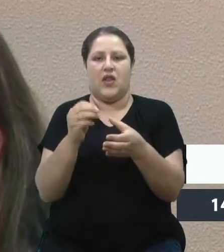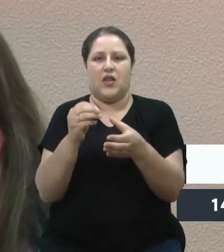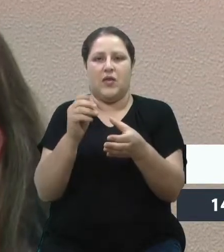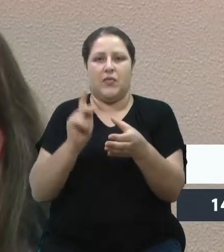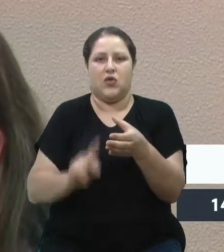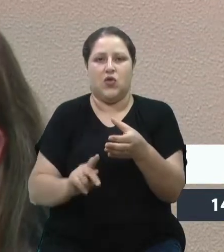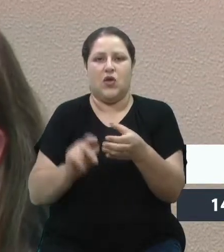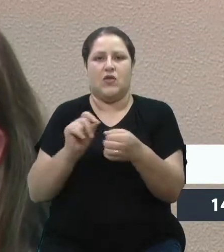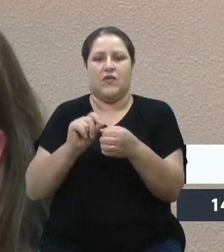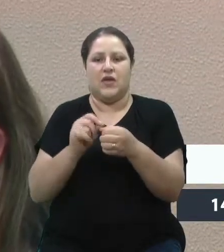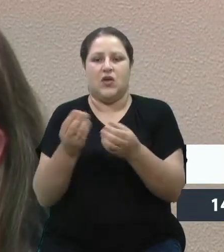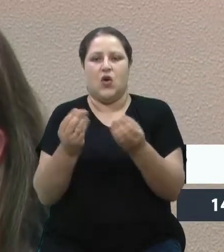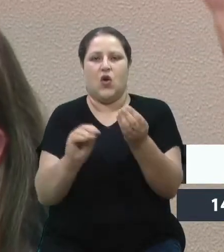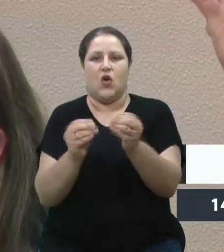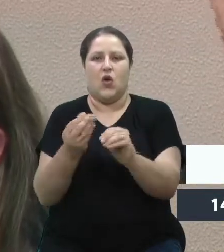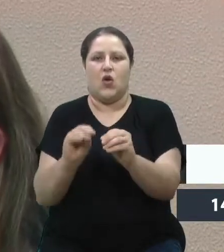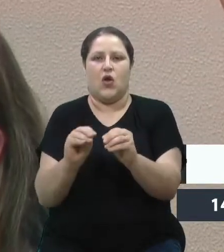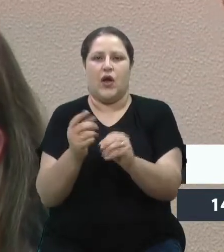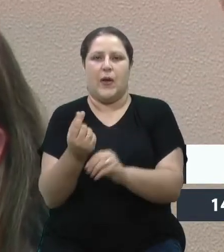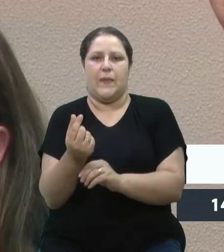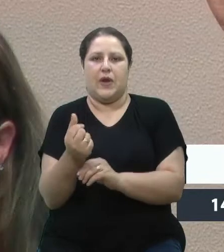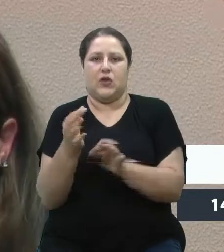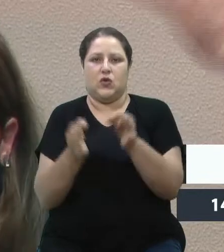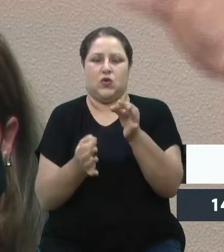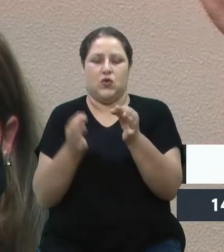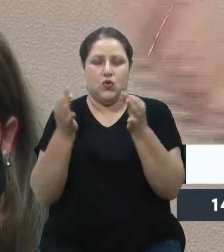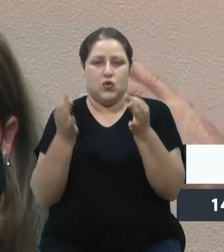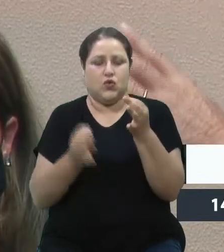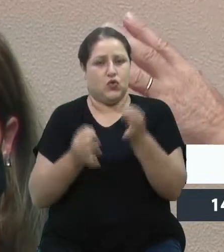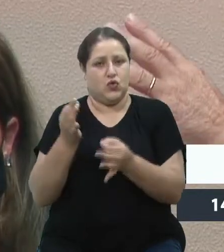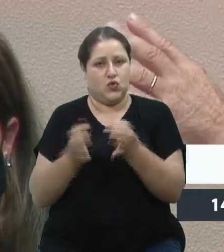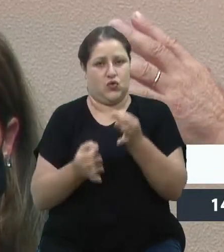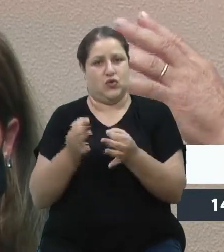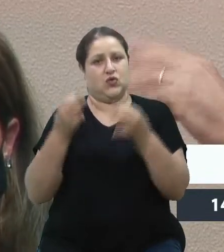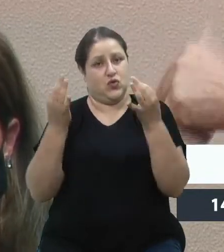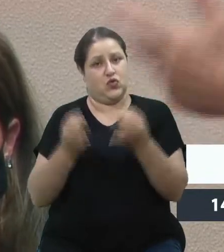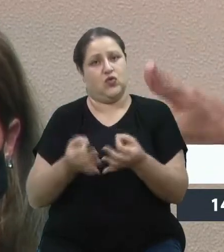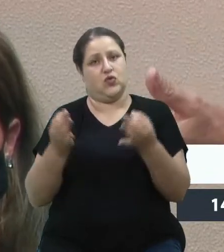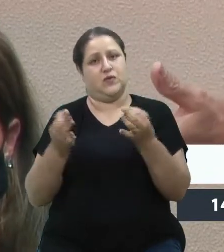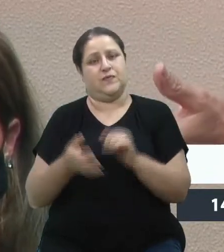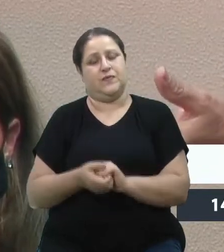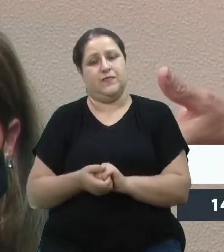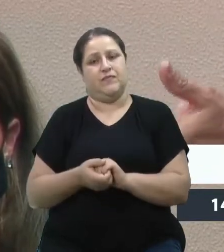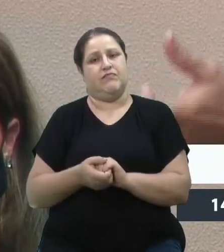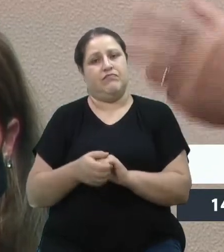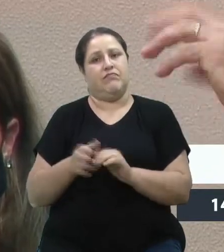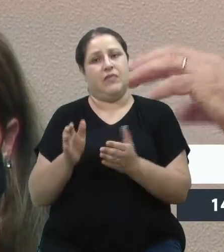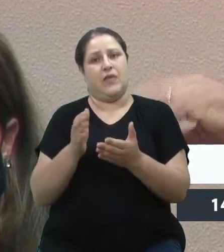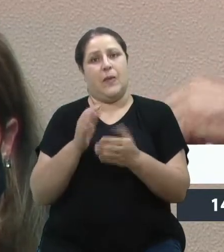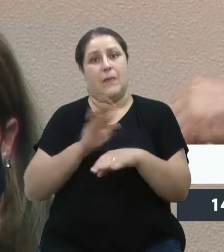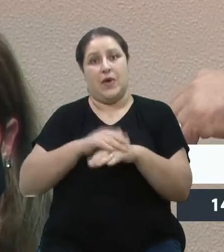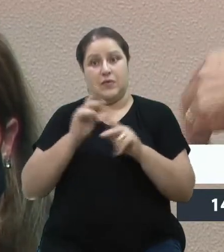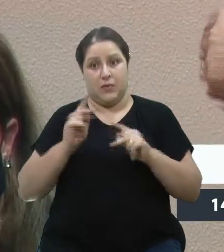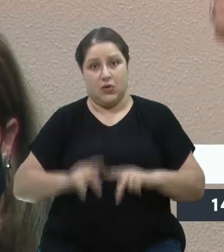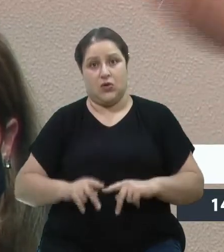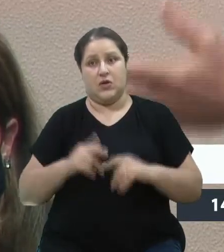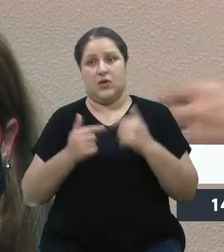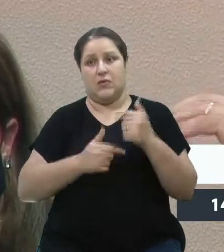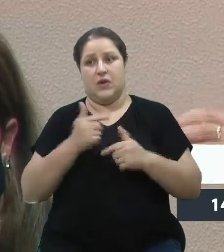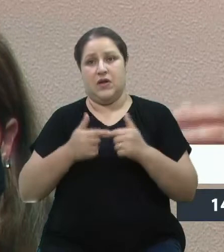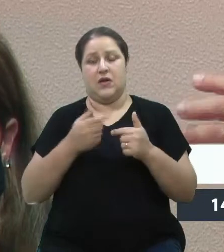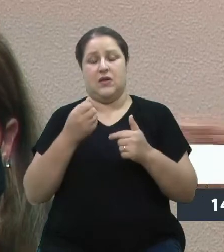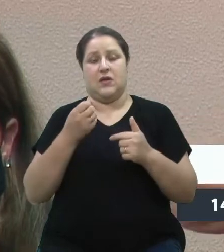transparência, quem sabe ali na frente as pessoas vão vendo que se não mudar ali na frente o